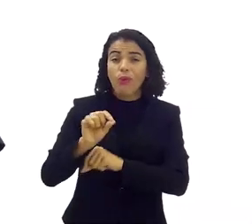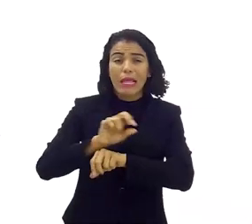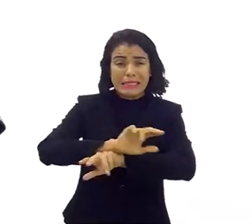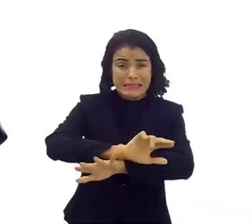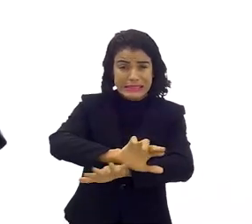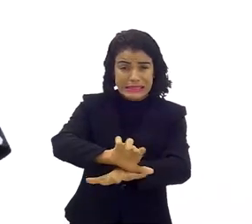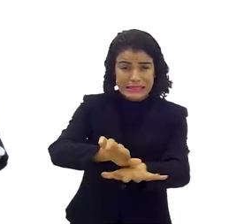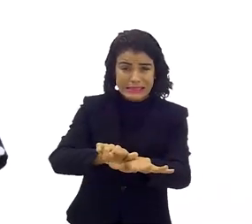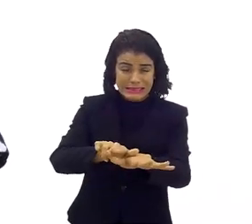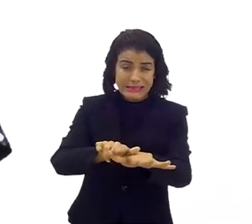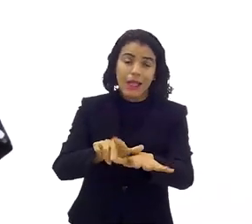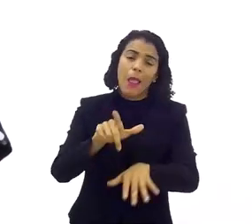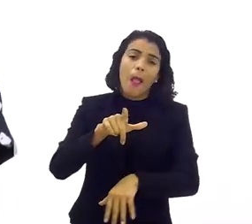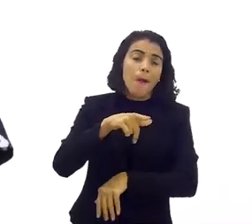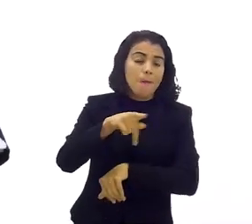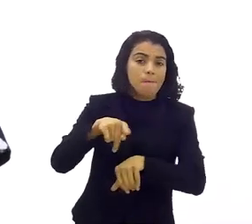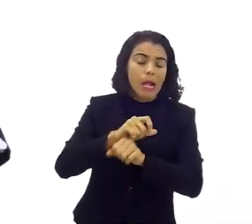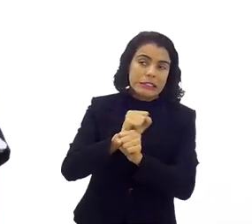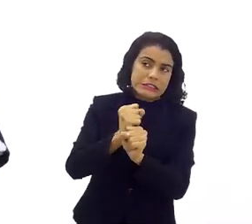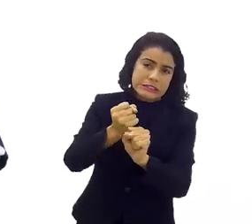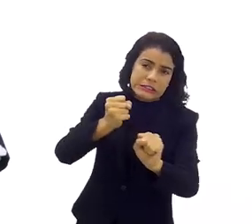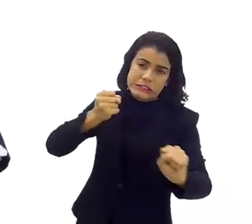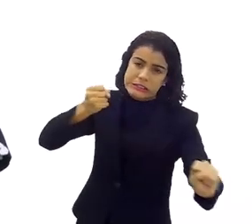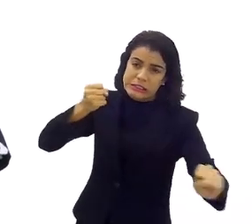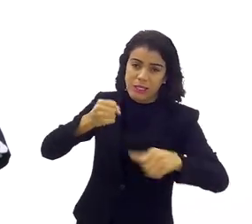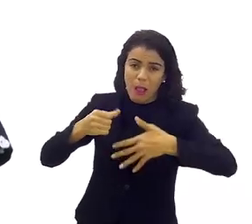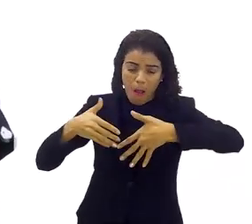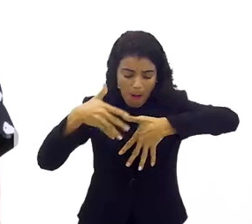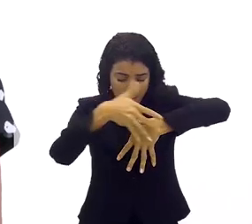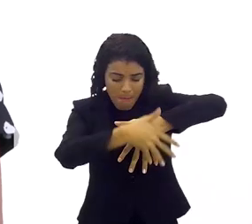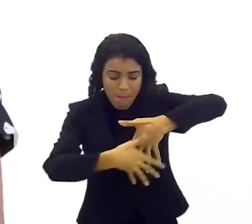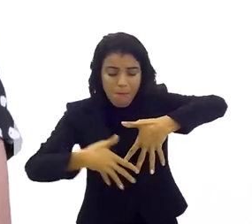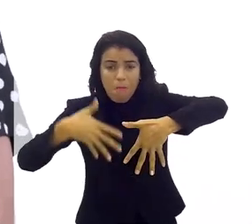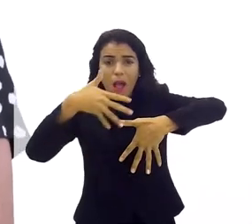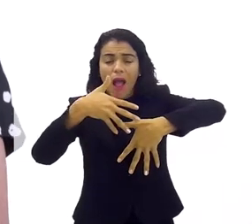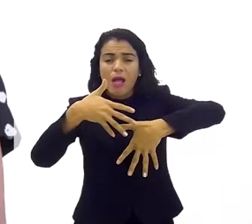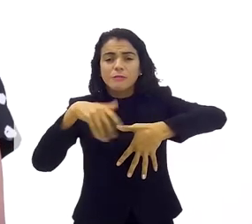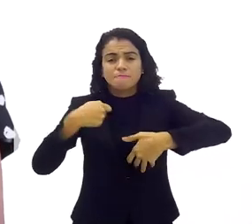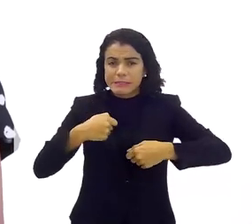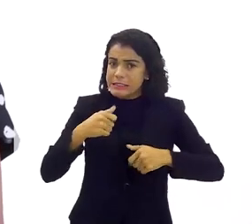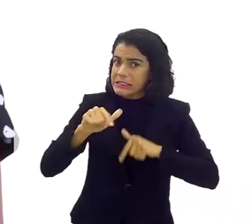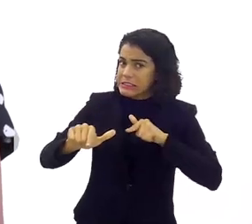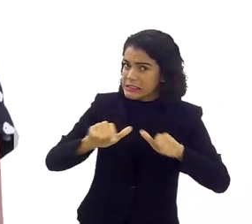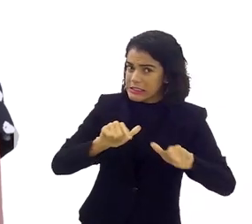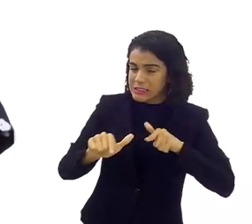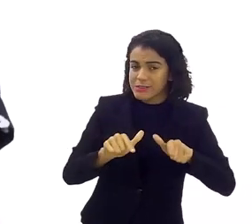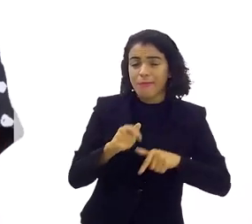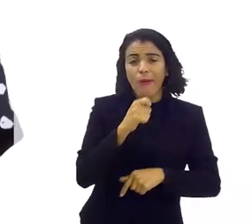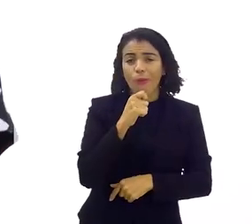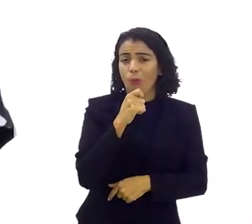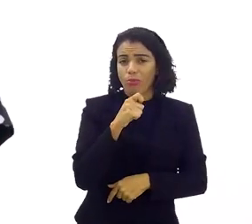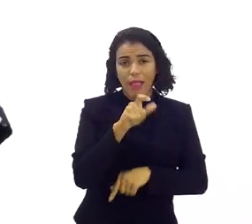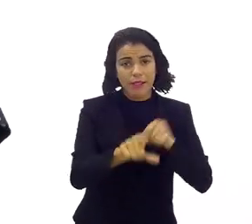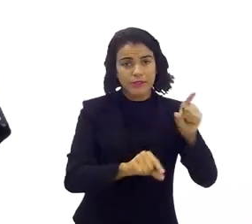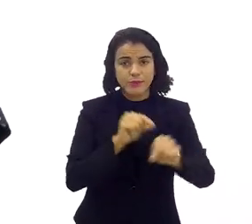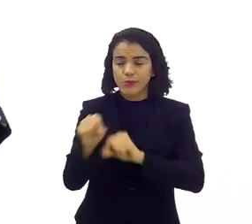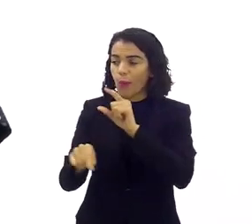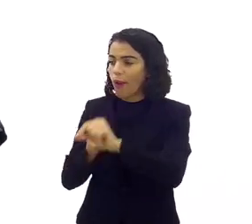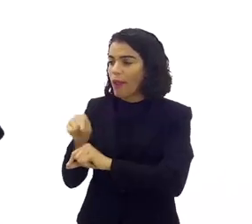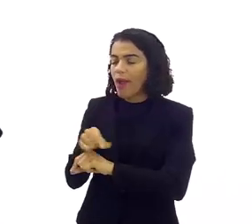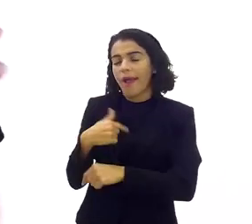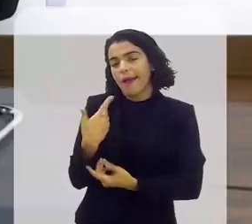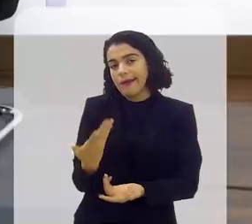diversa é um país muito grande, continental então a gente precisa trabalhar e a gente não tem escolha